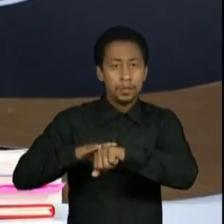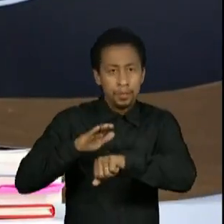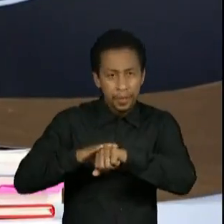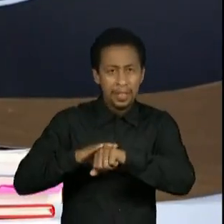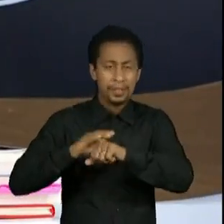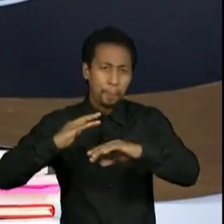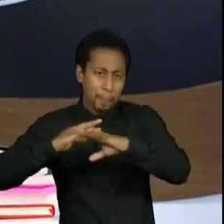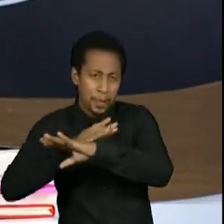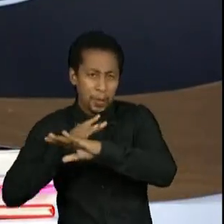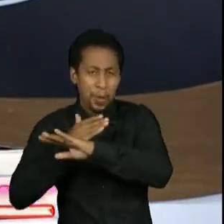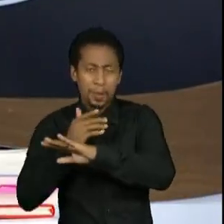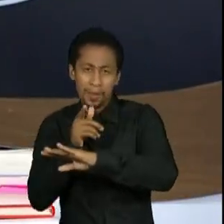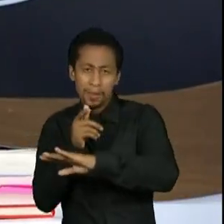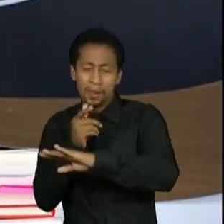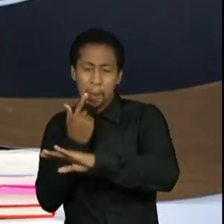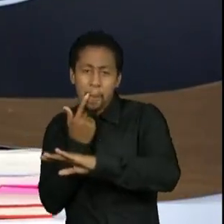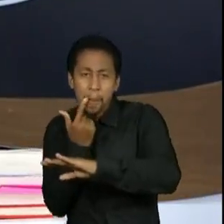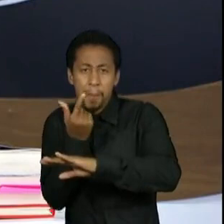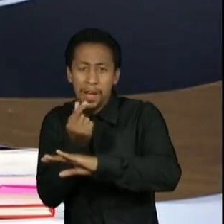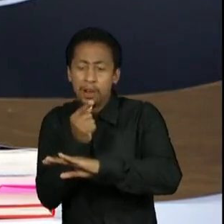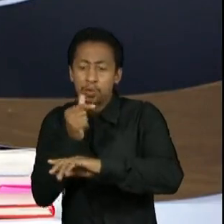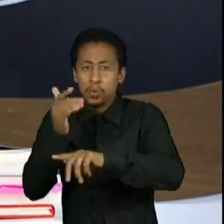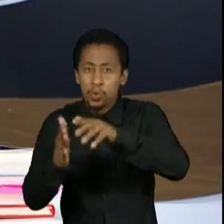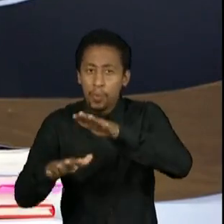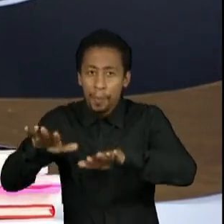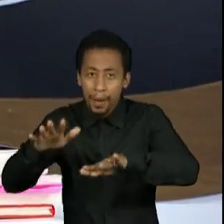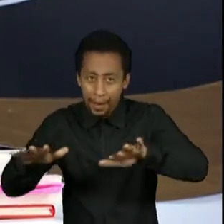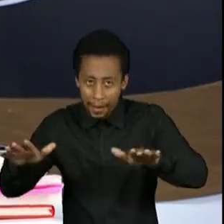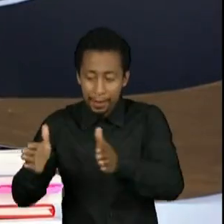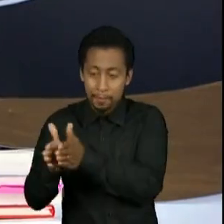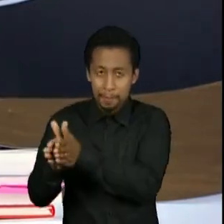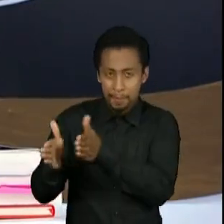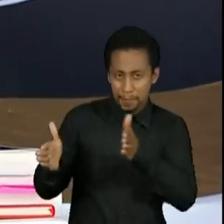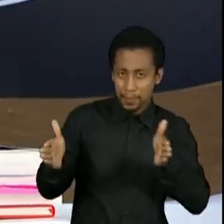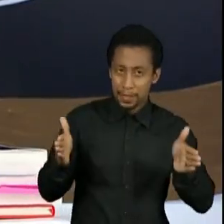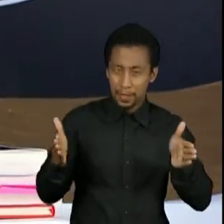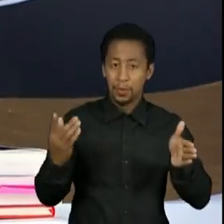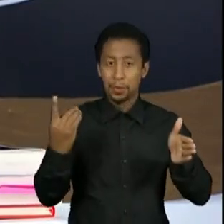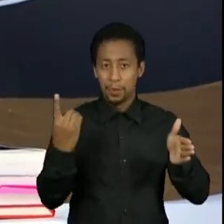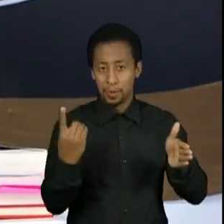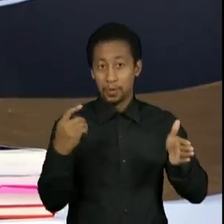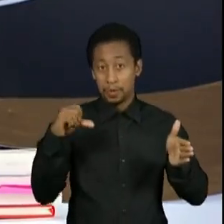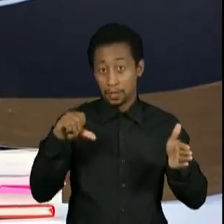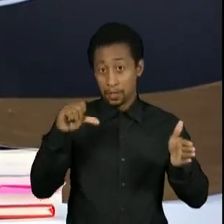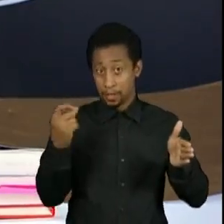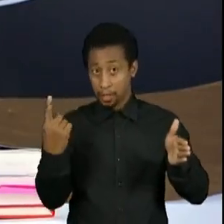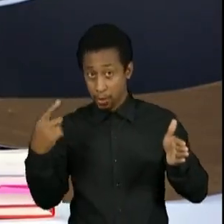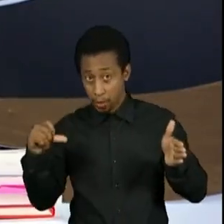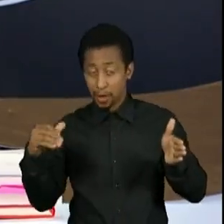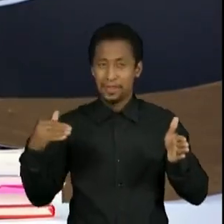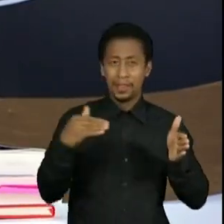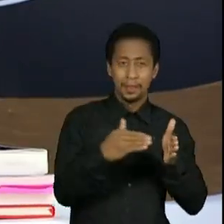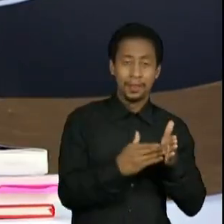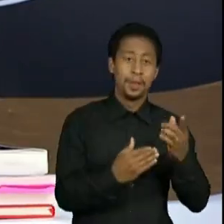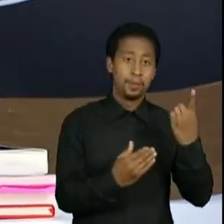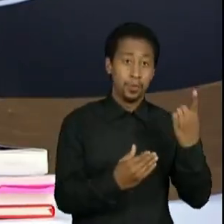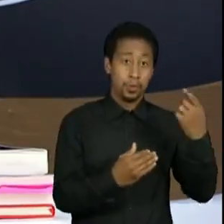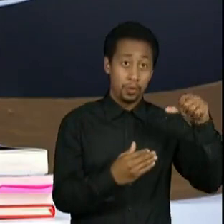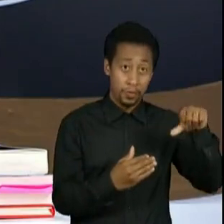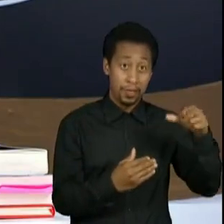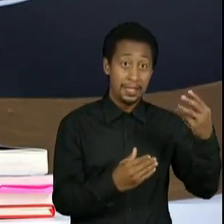justamente esses autores do Rio dos Anos de 19 a 30, você fala como eles ficaram